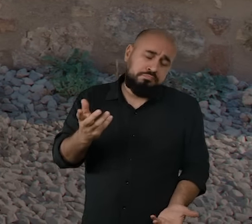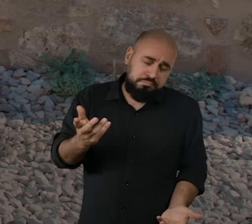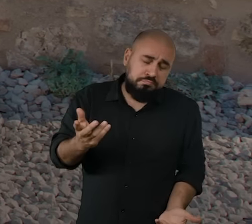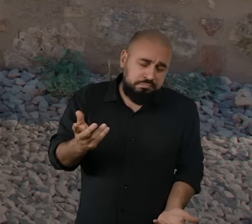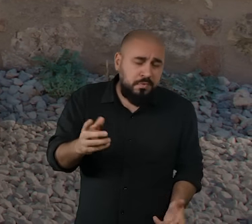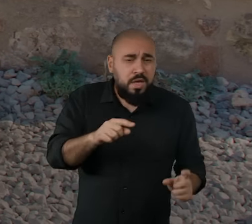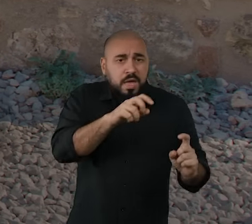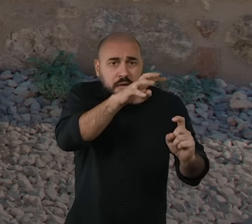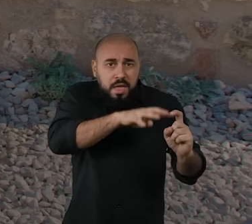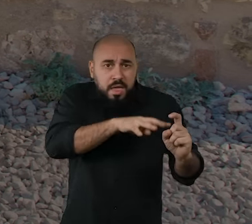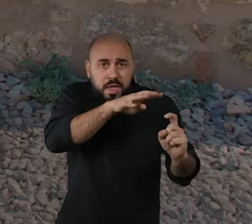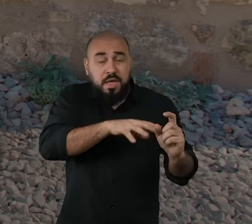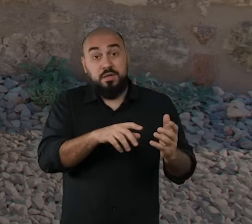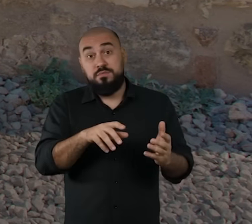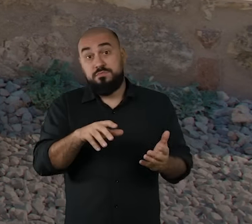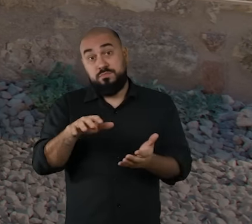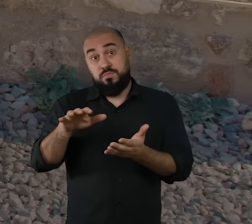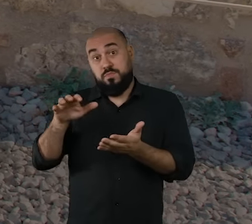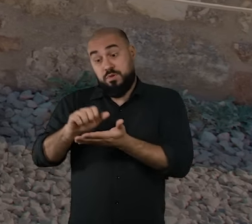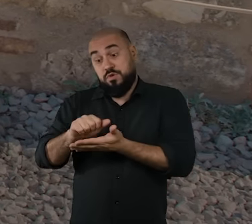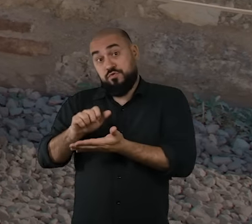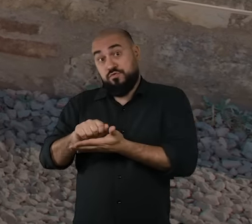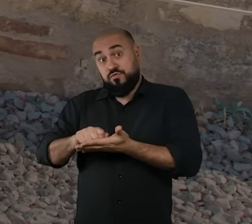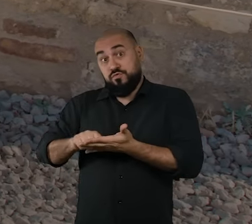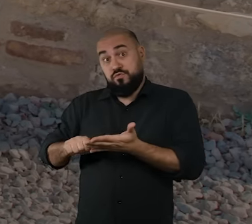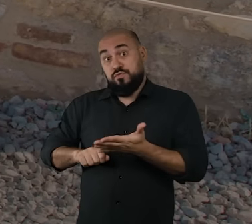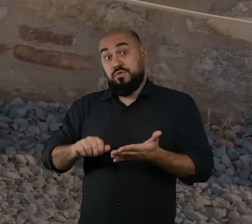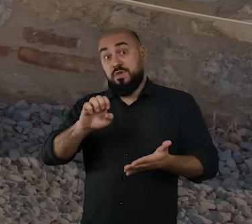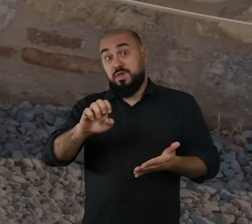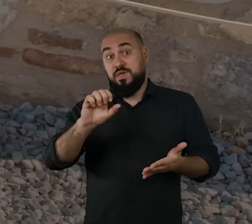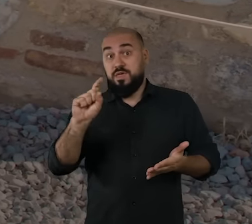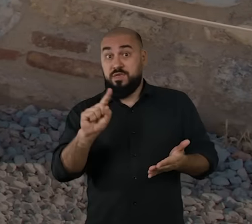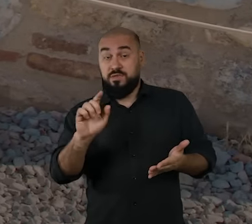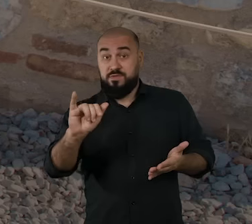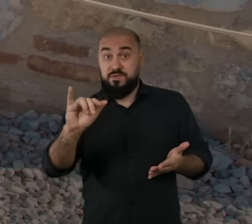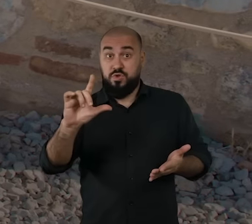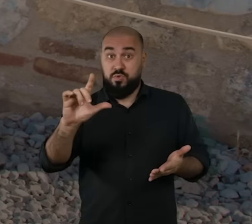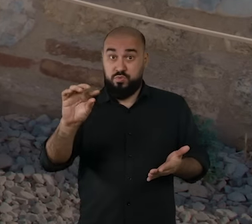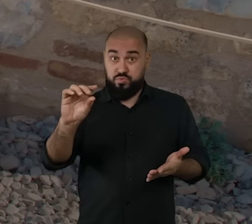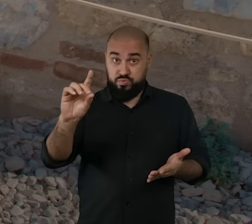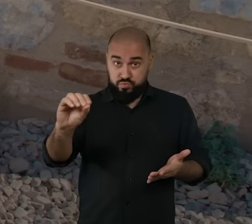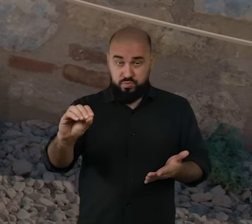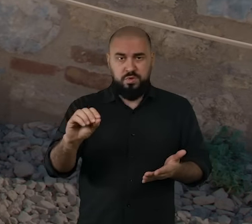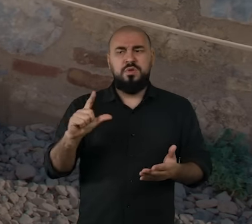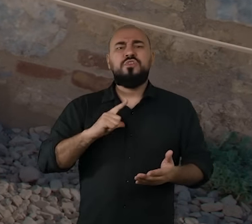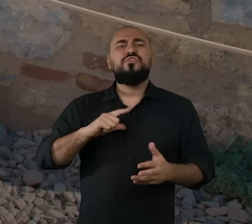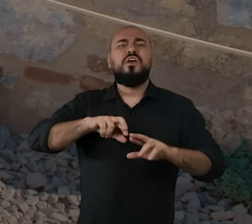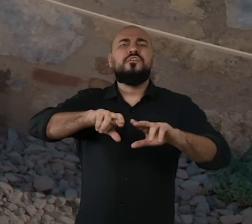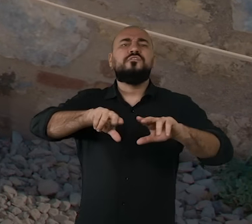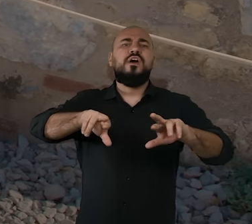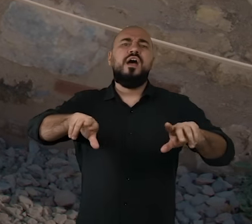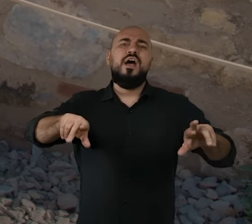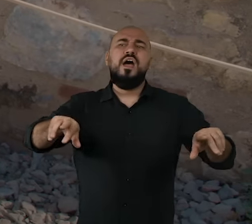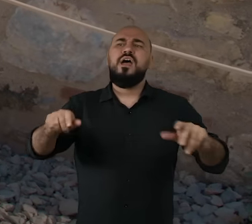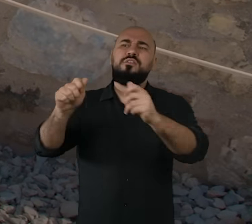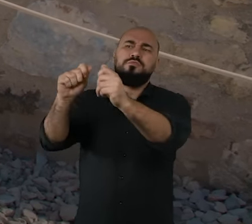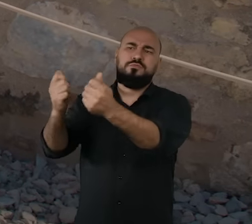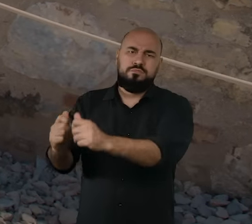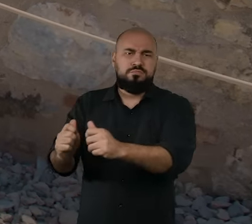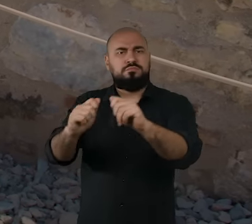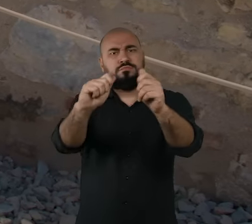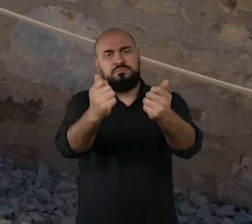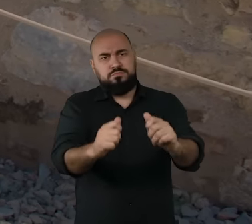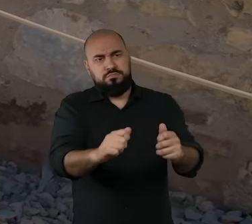especialmente com os registros de Exíldo, ali você tinha vários Deuses siderais. Na verdade, eles ainda não eram considerados